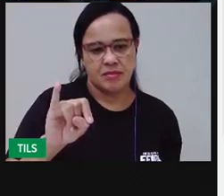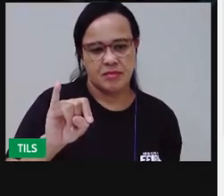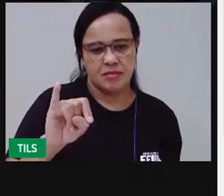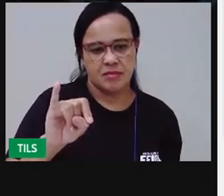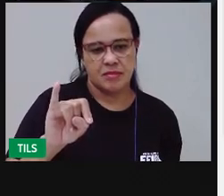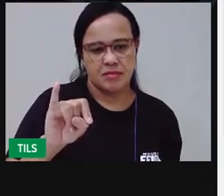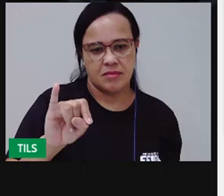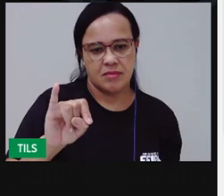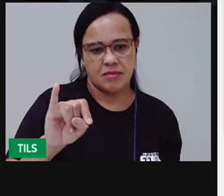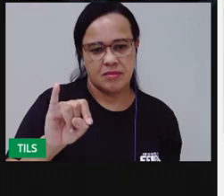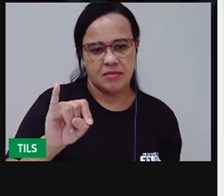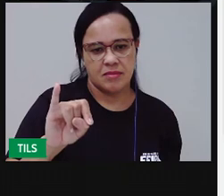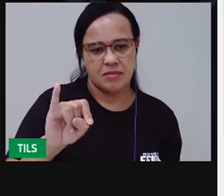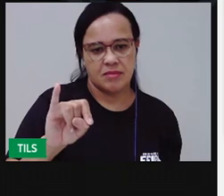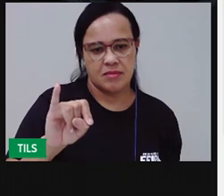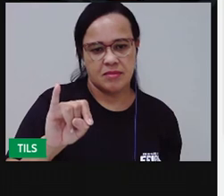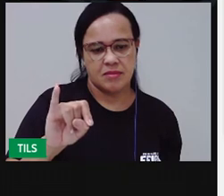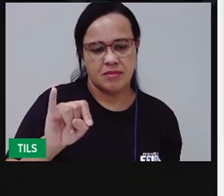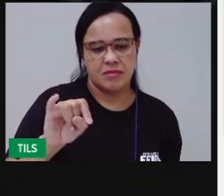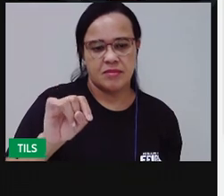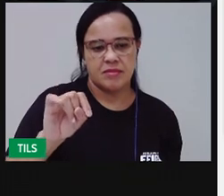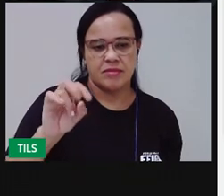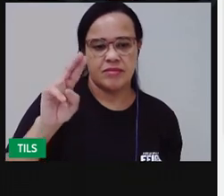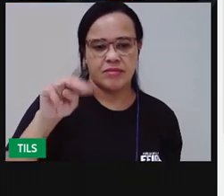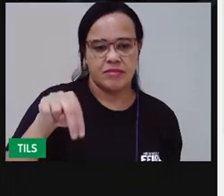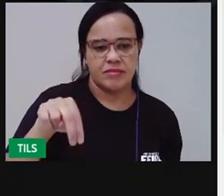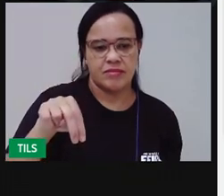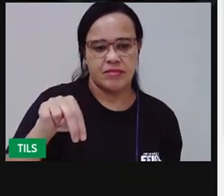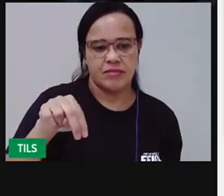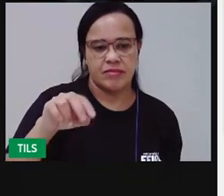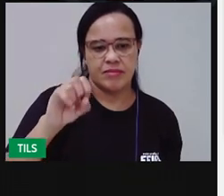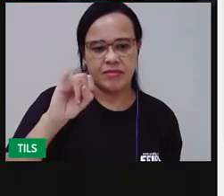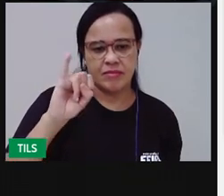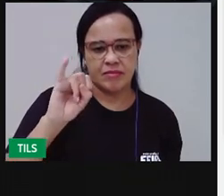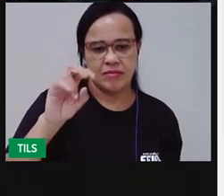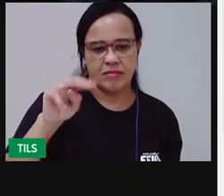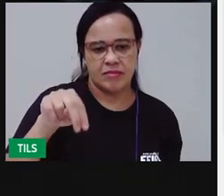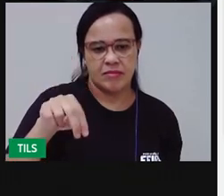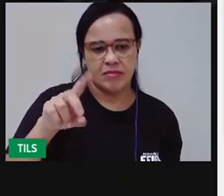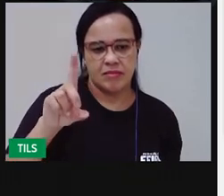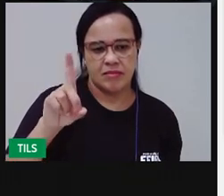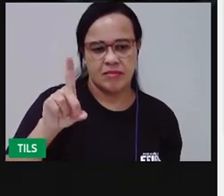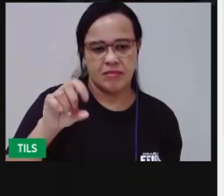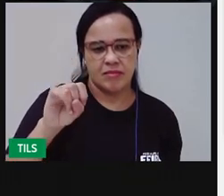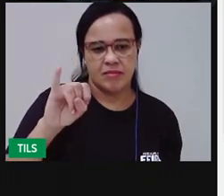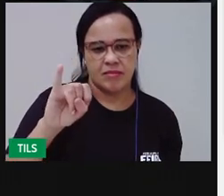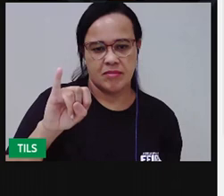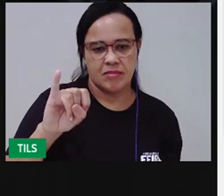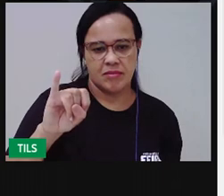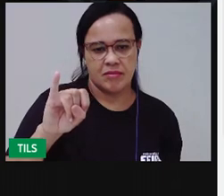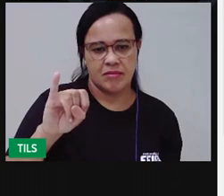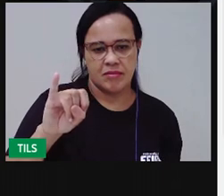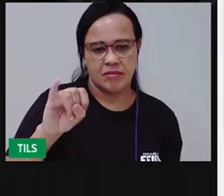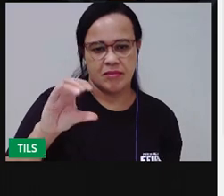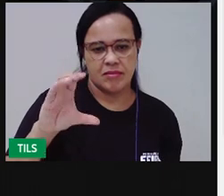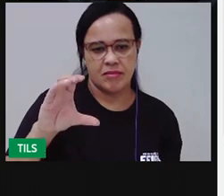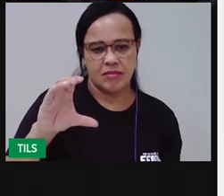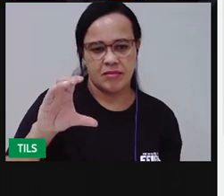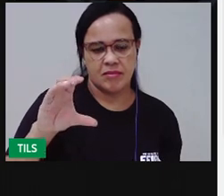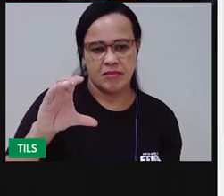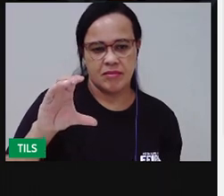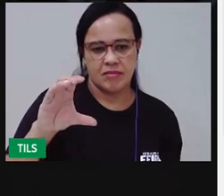indicador. Então, a ainda precisa fazer outras letras. Letra C.